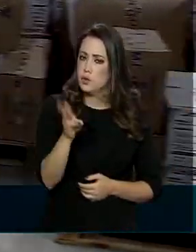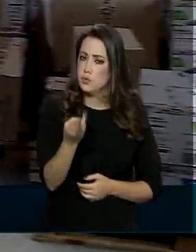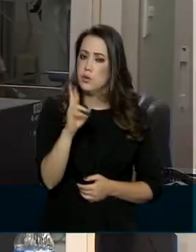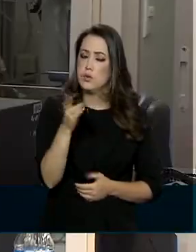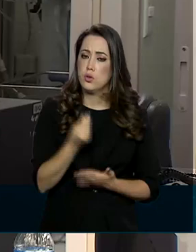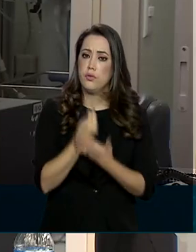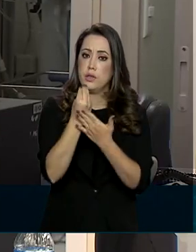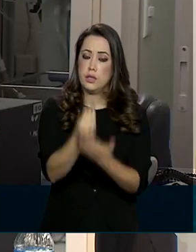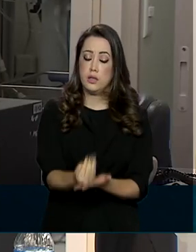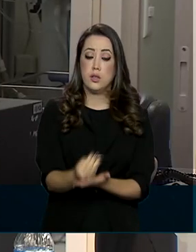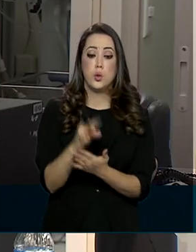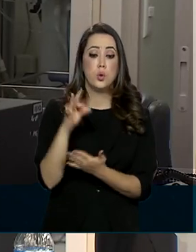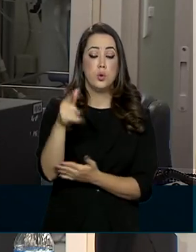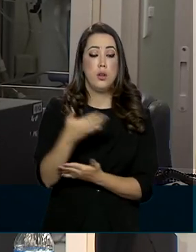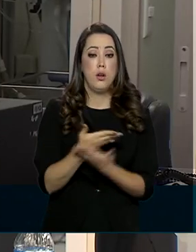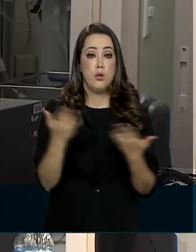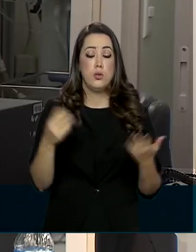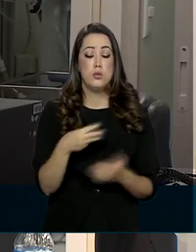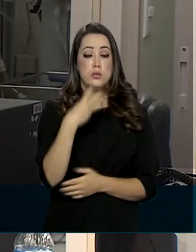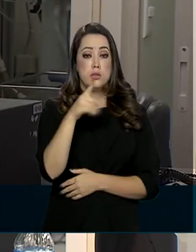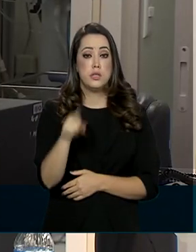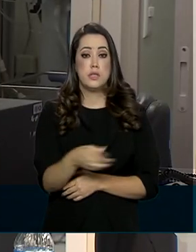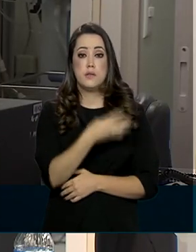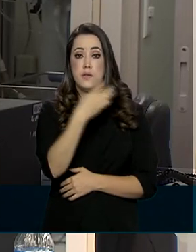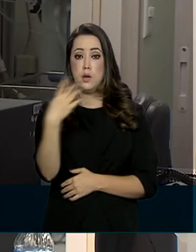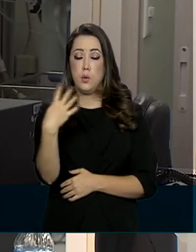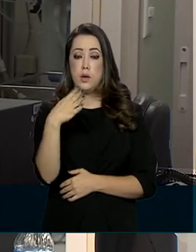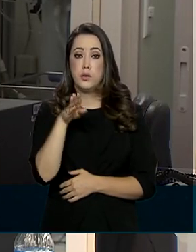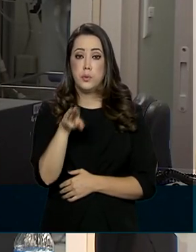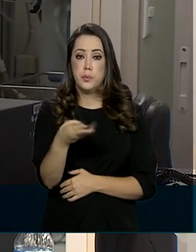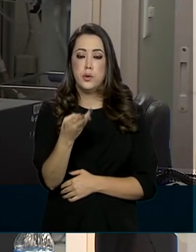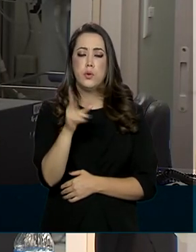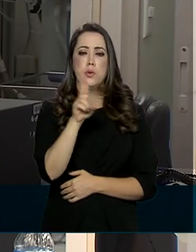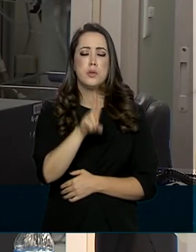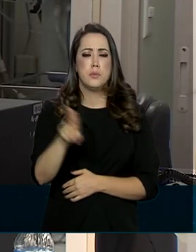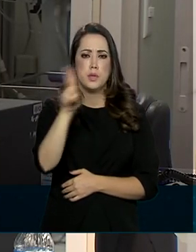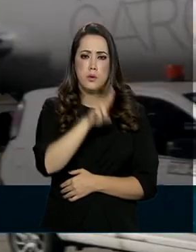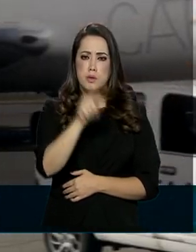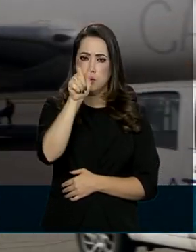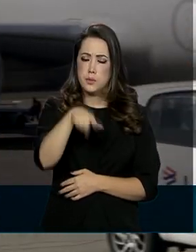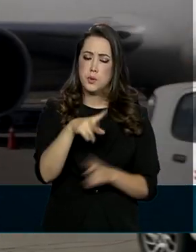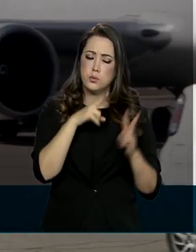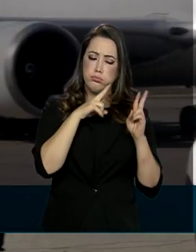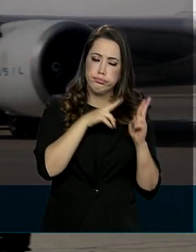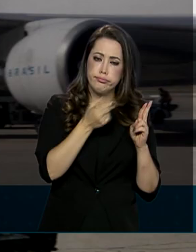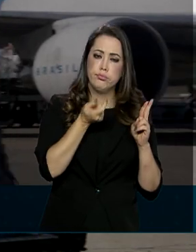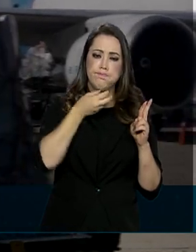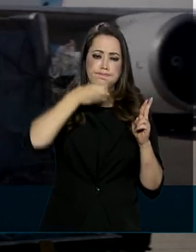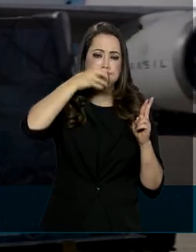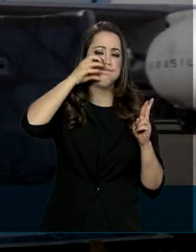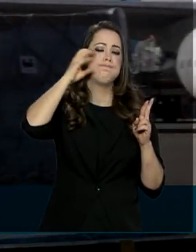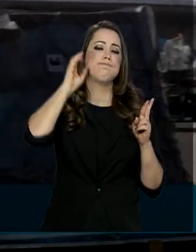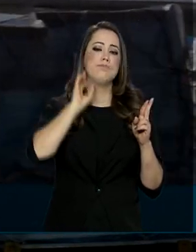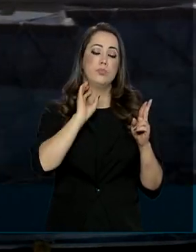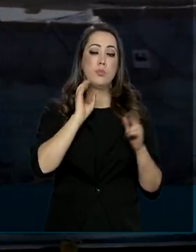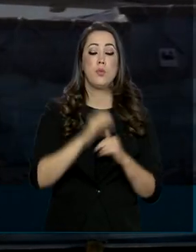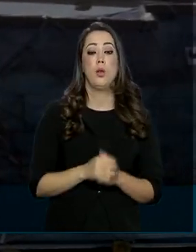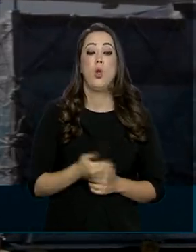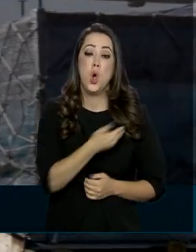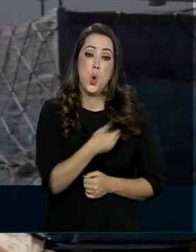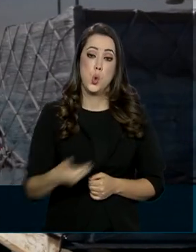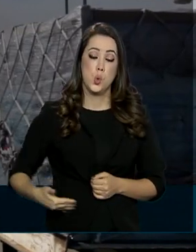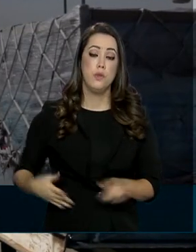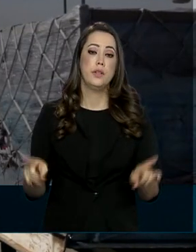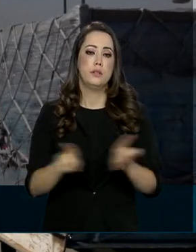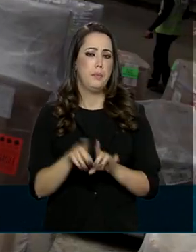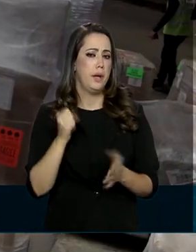distribuídos. Desse total, 3,4 milhões são para intubação dos pacientes. O governo está fazendo novas aquisições junto